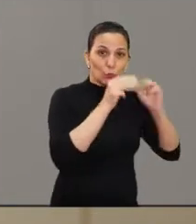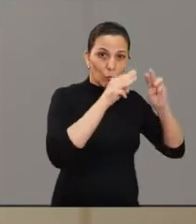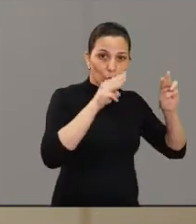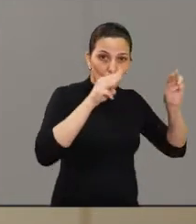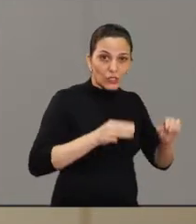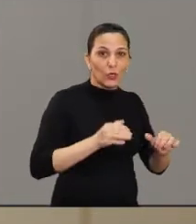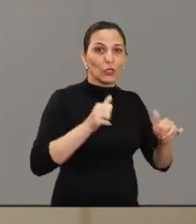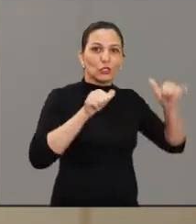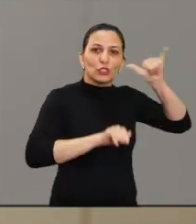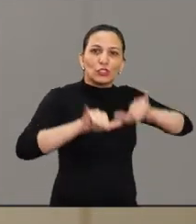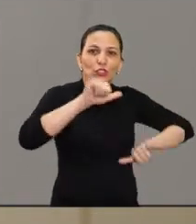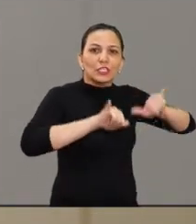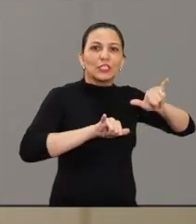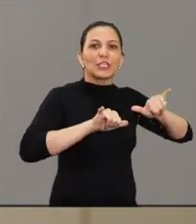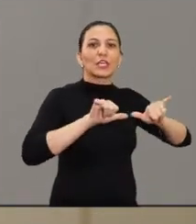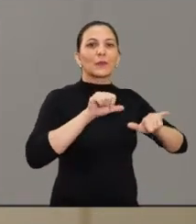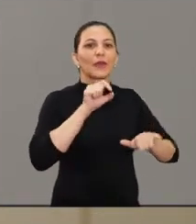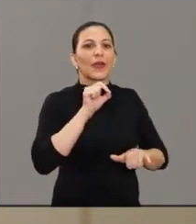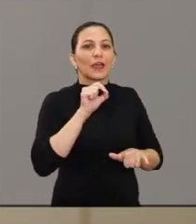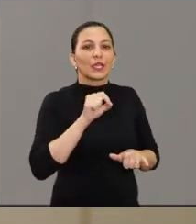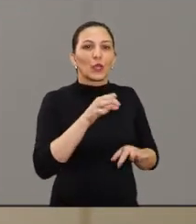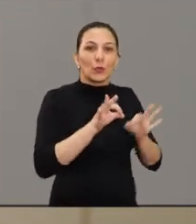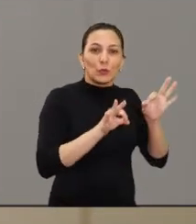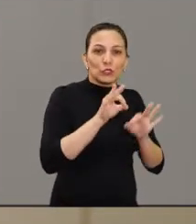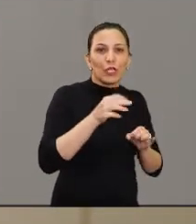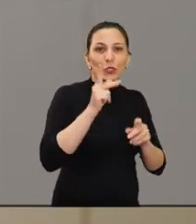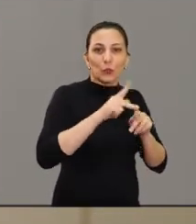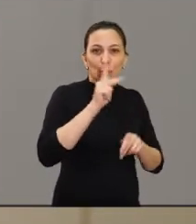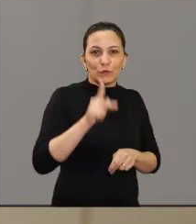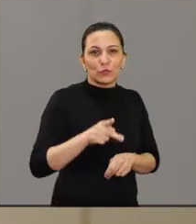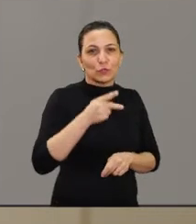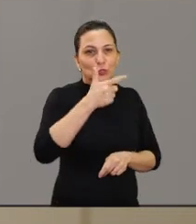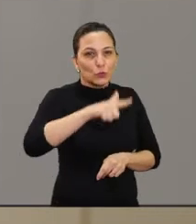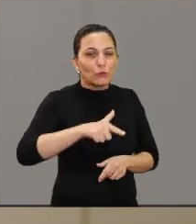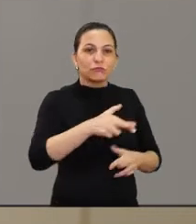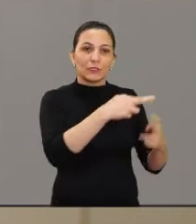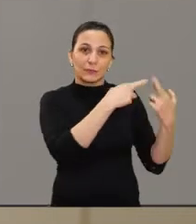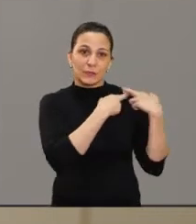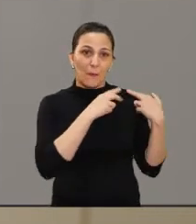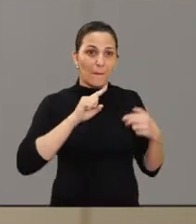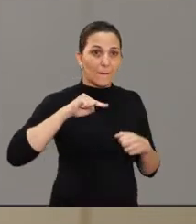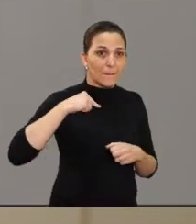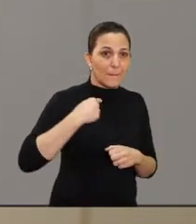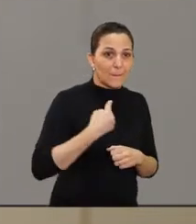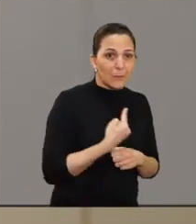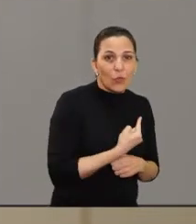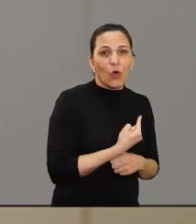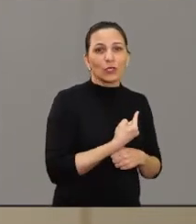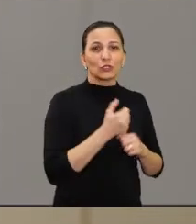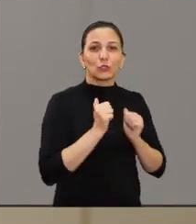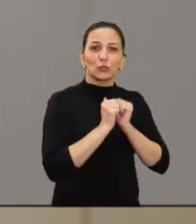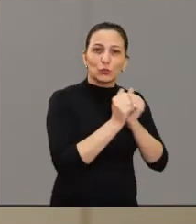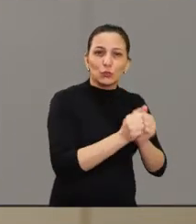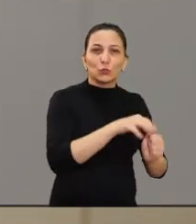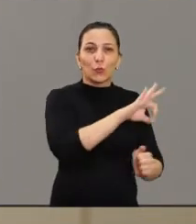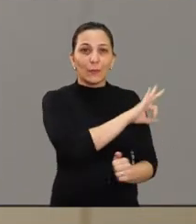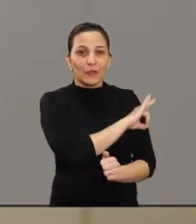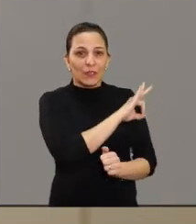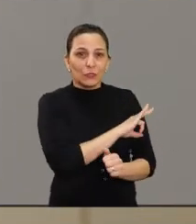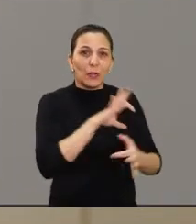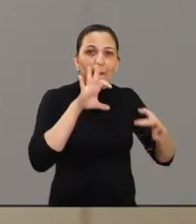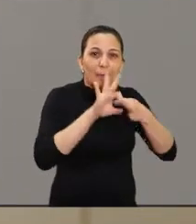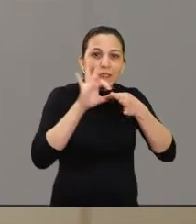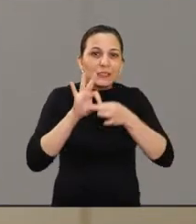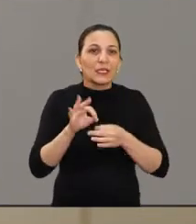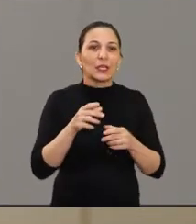bacana. Lá, junto com esse espaço, vai ter um museu da química que já está bem avançado. É um projeto de outros professores. Mas nós agora estamos